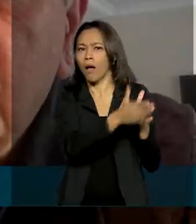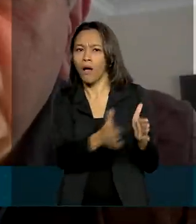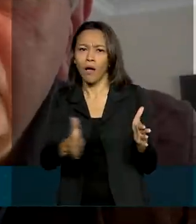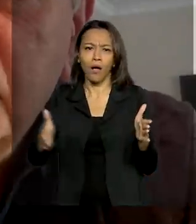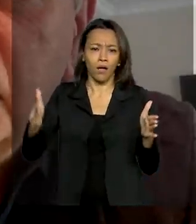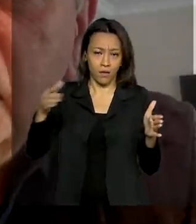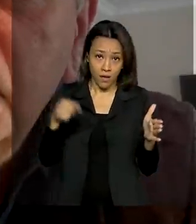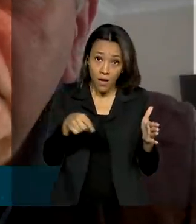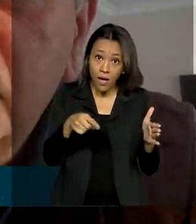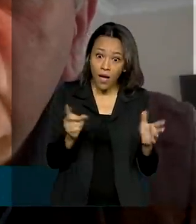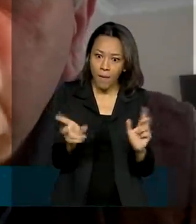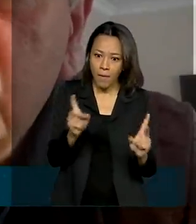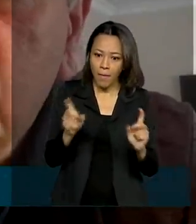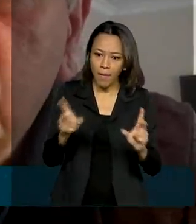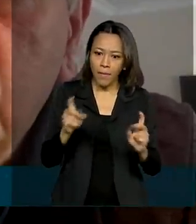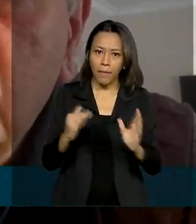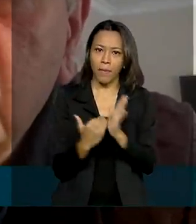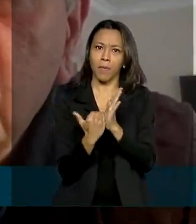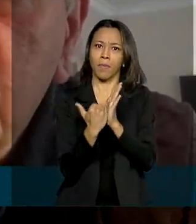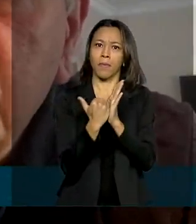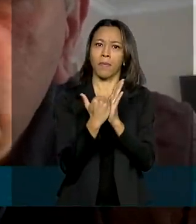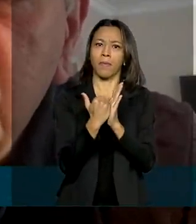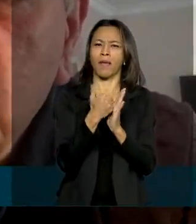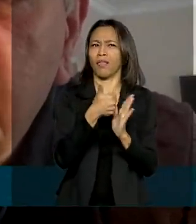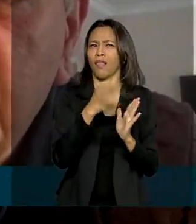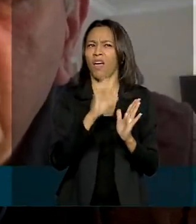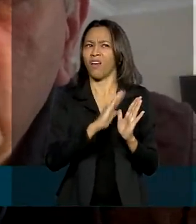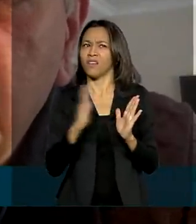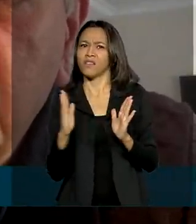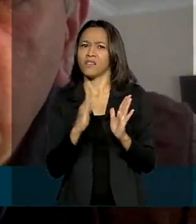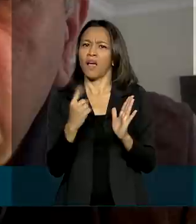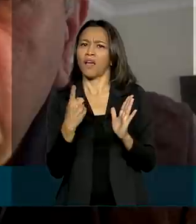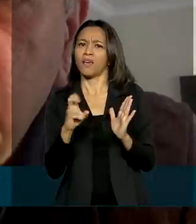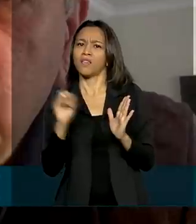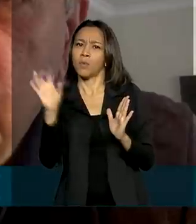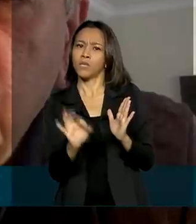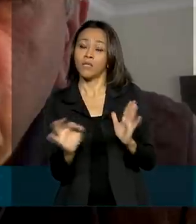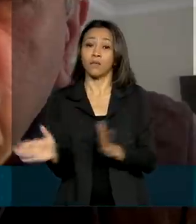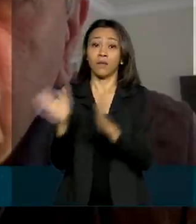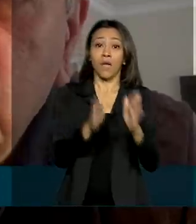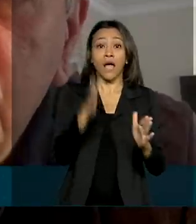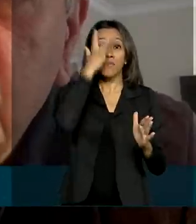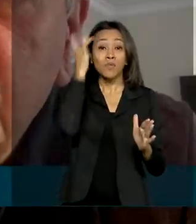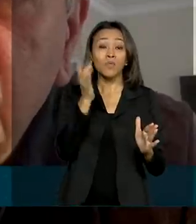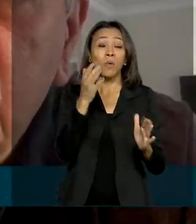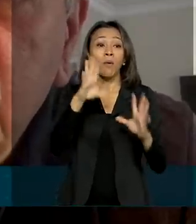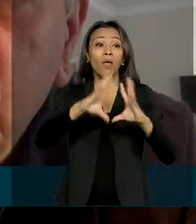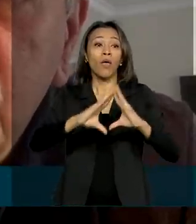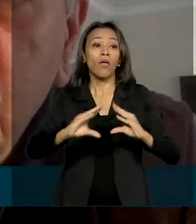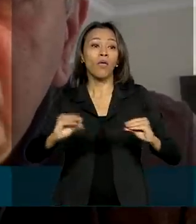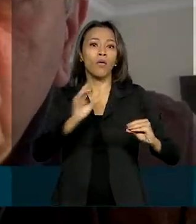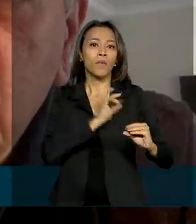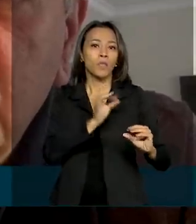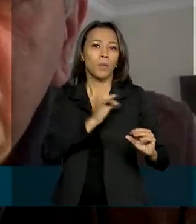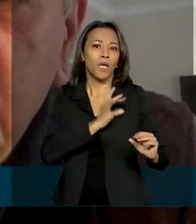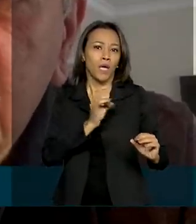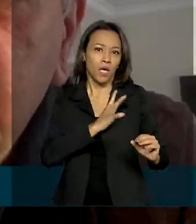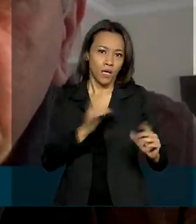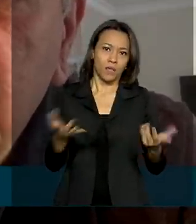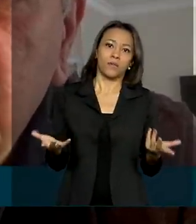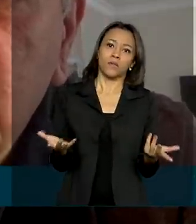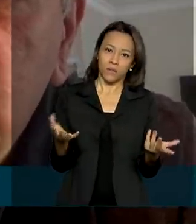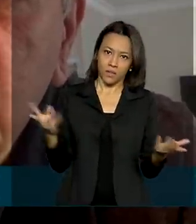geralmente ela cresce entre 15% e 20%. As pessoas estão perdendo já o medo de ir para os empreendimentos em função da